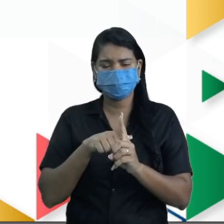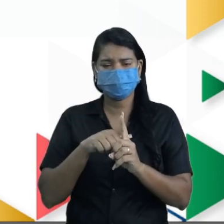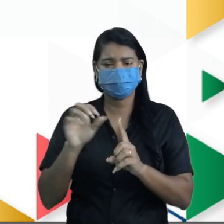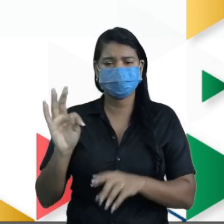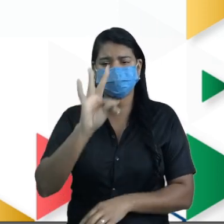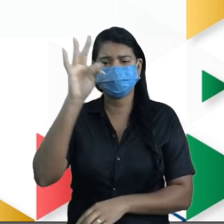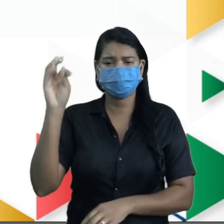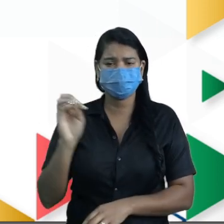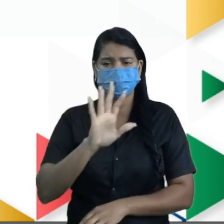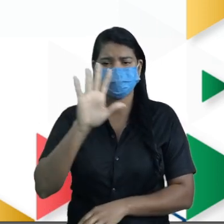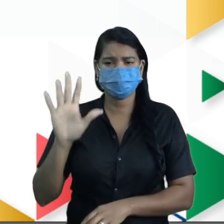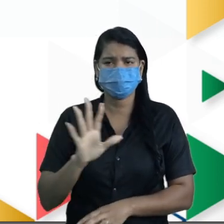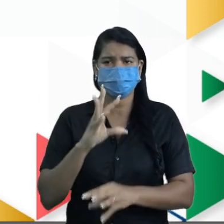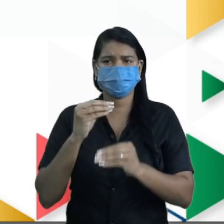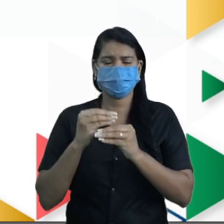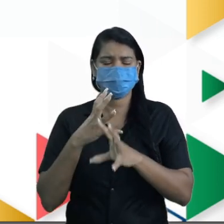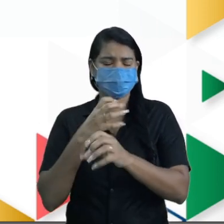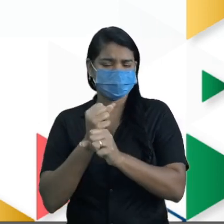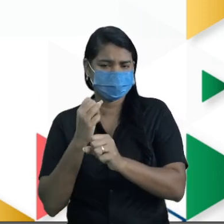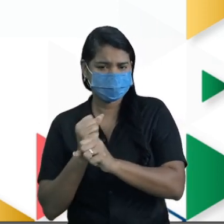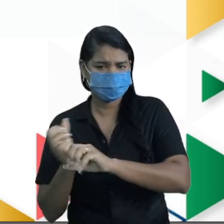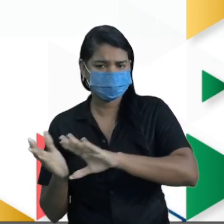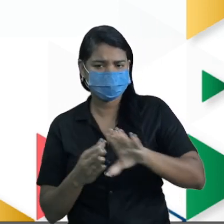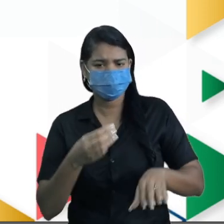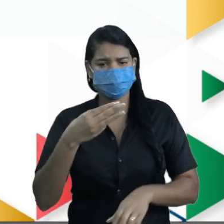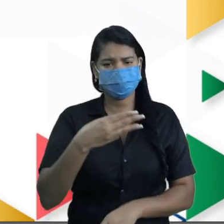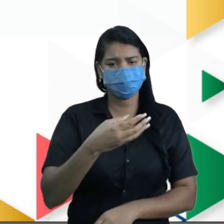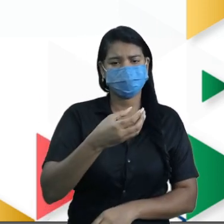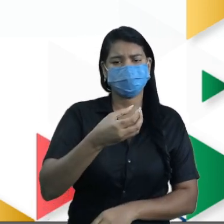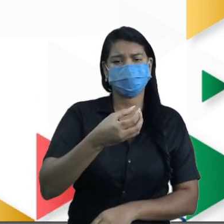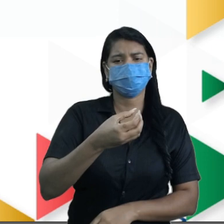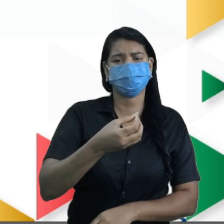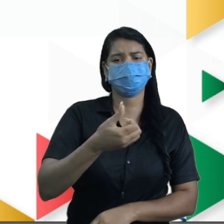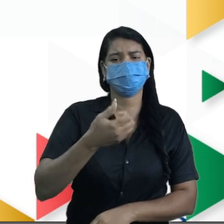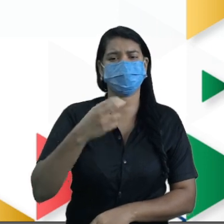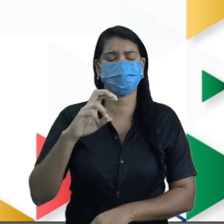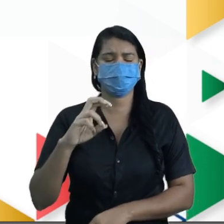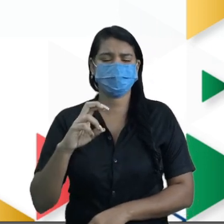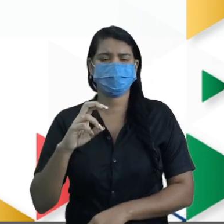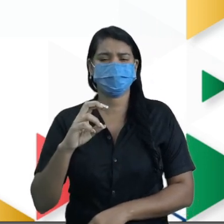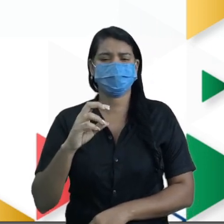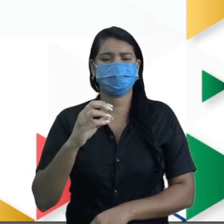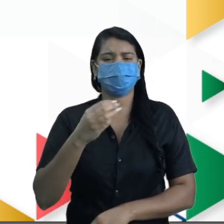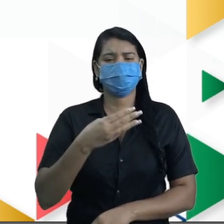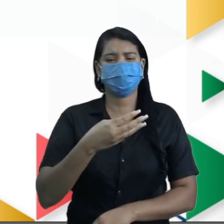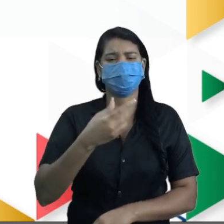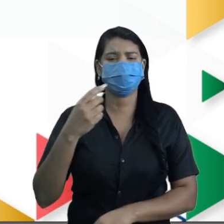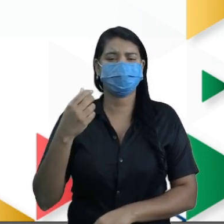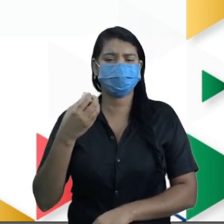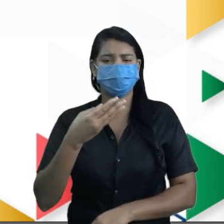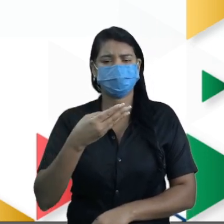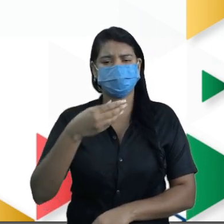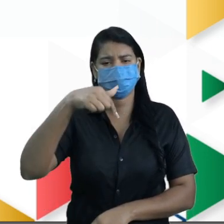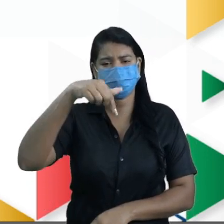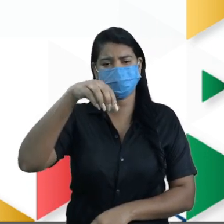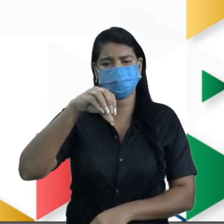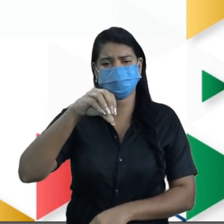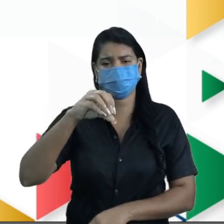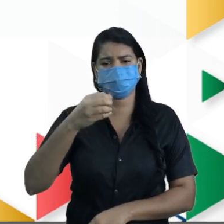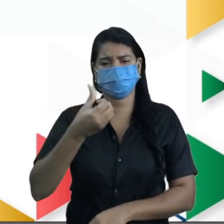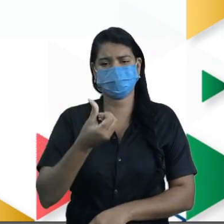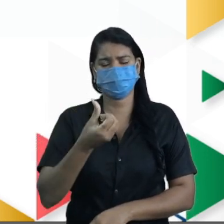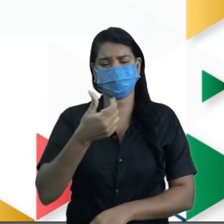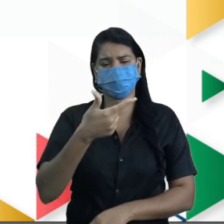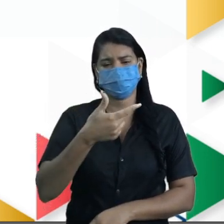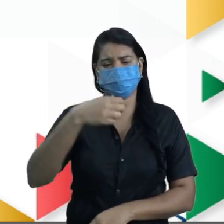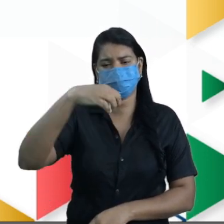total, né? Vamos somar? 315 mais 376 mais 298. Simples assim. Vamos